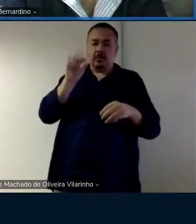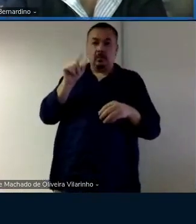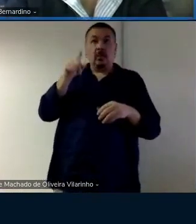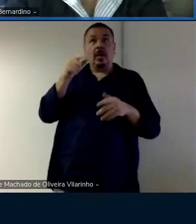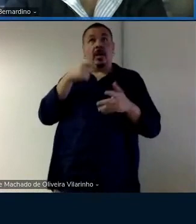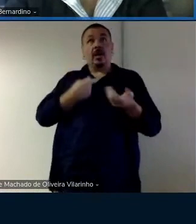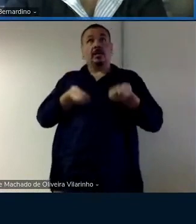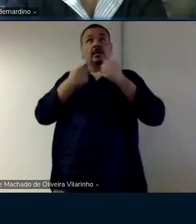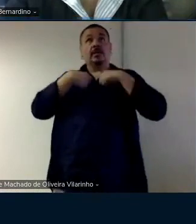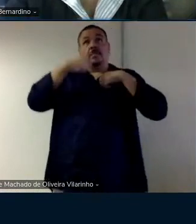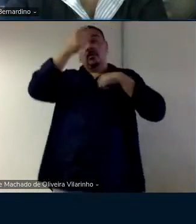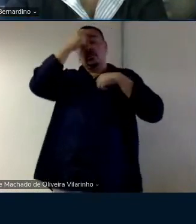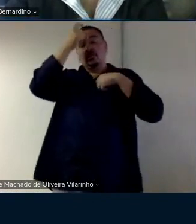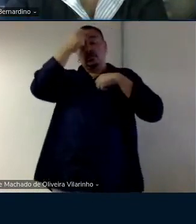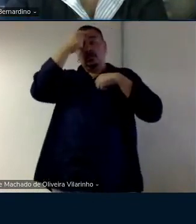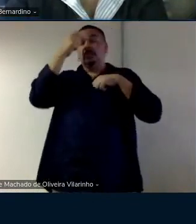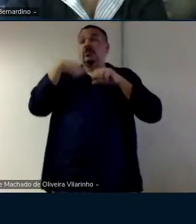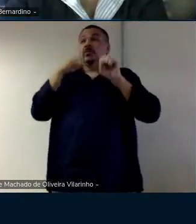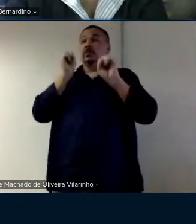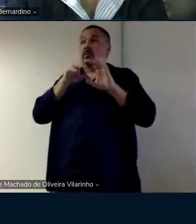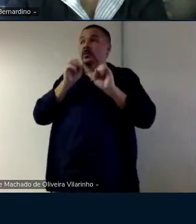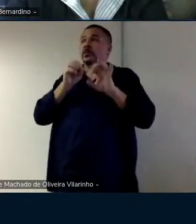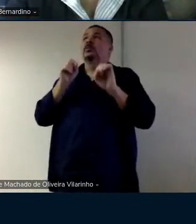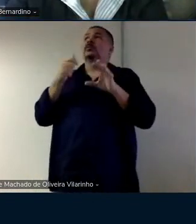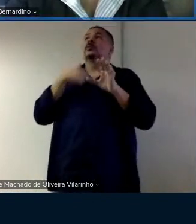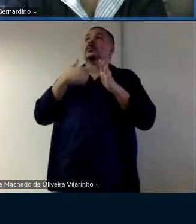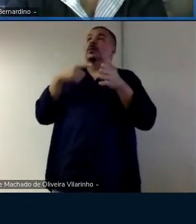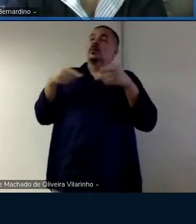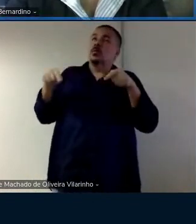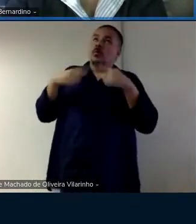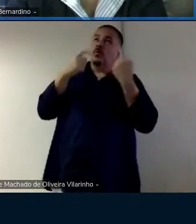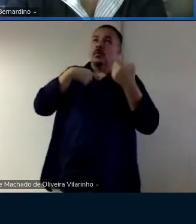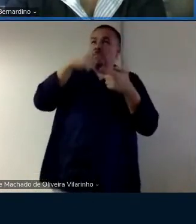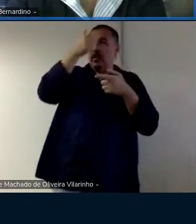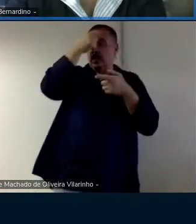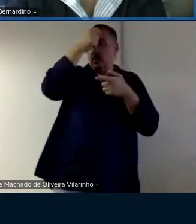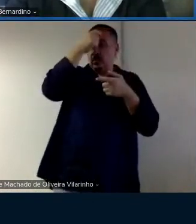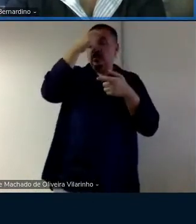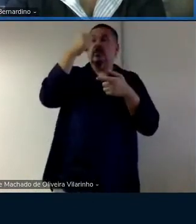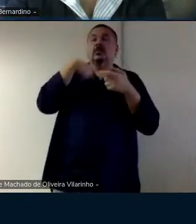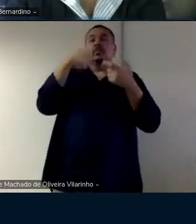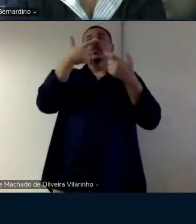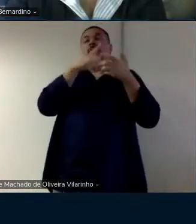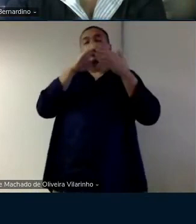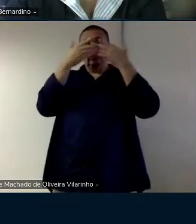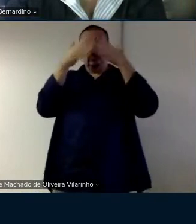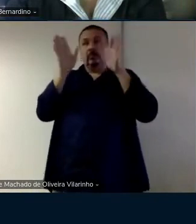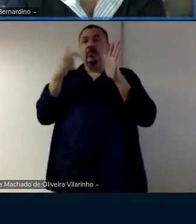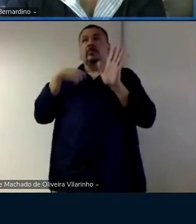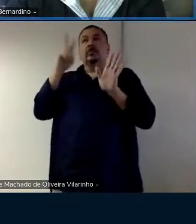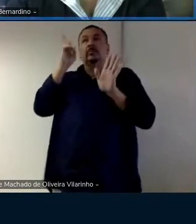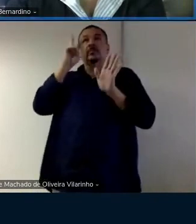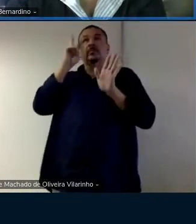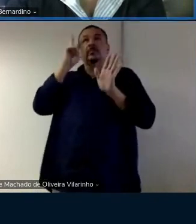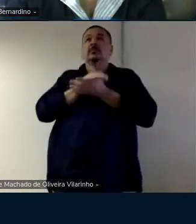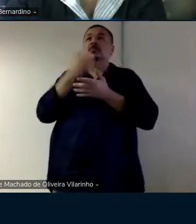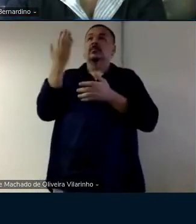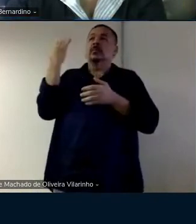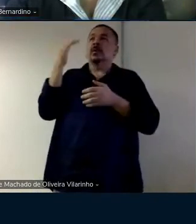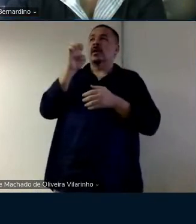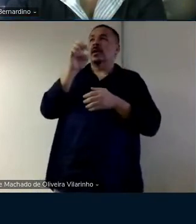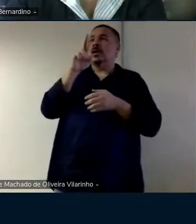consciência eu ensino para que uma parte dessa consciência consiga ampliar eu me lembro que ele